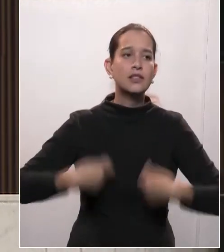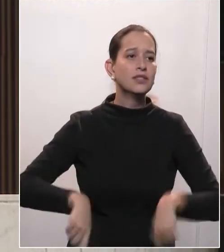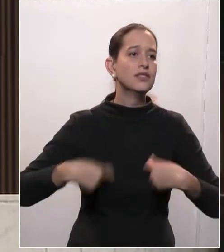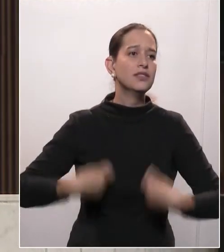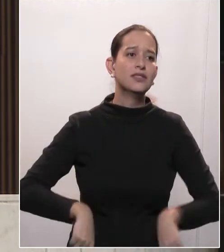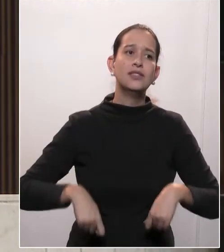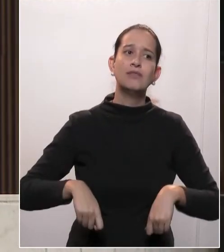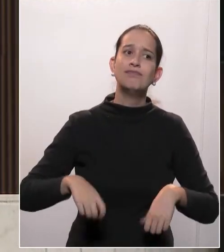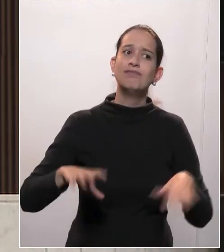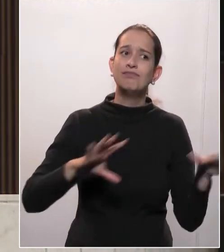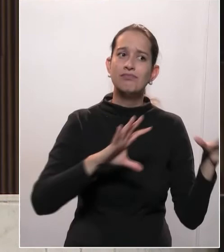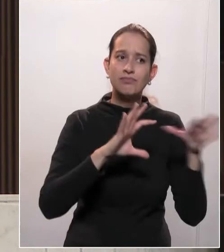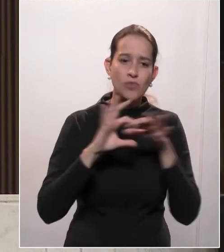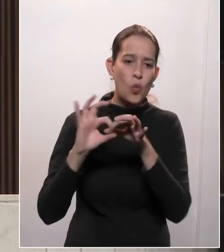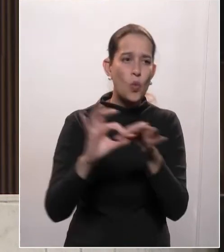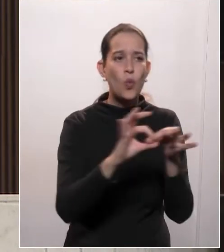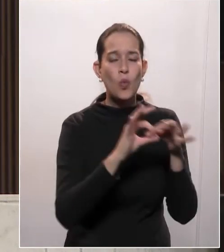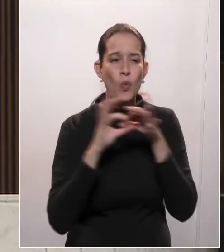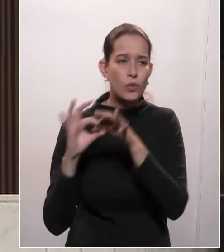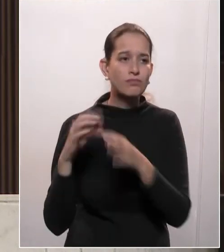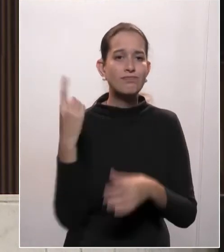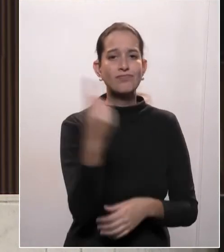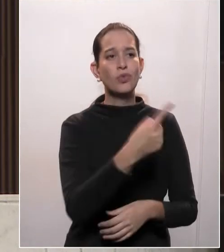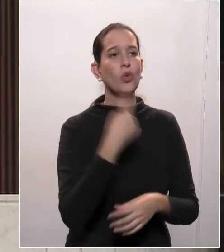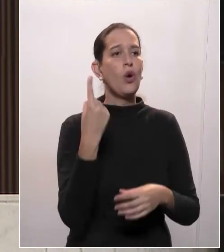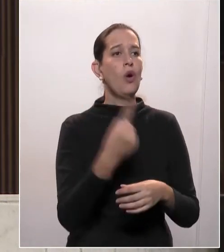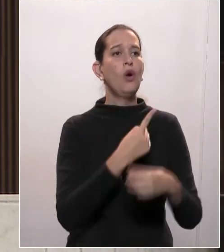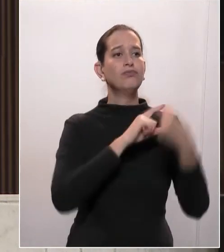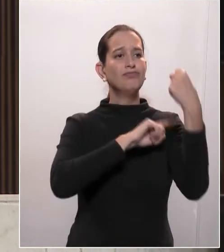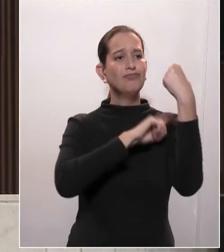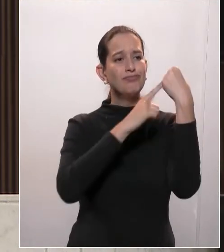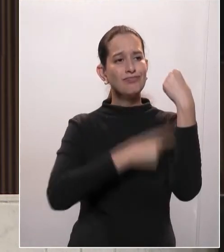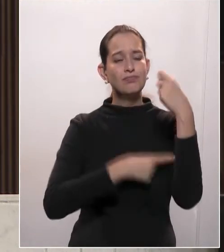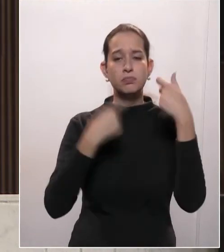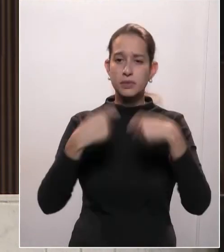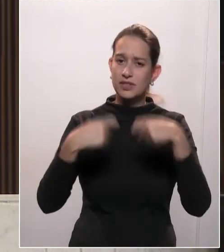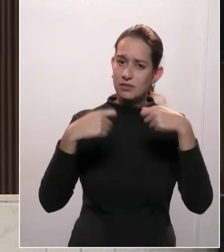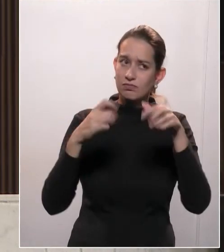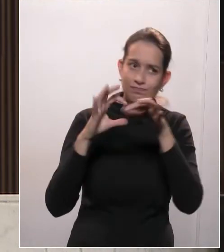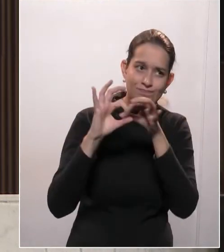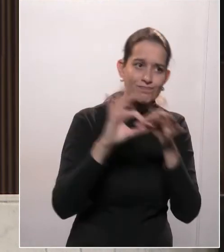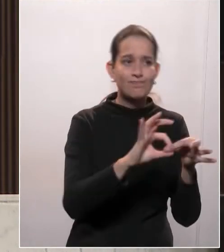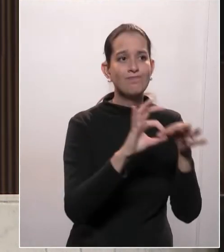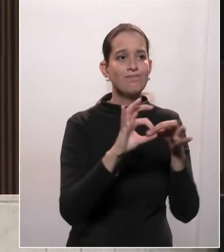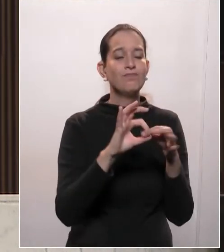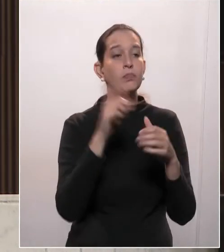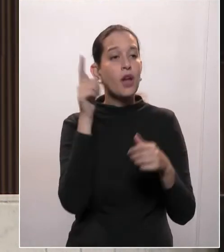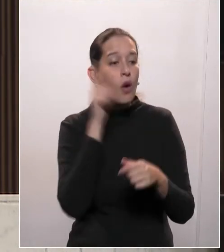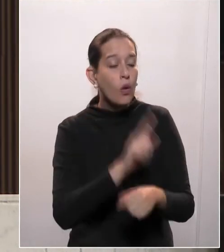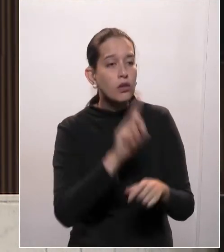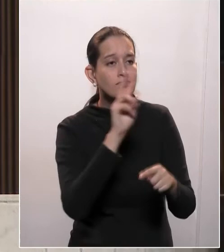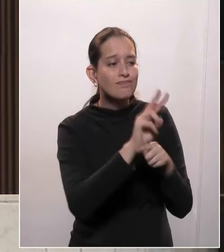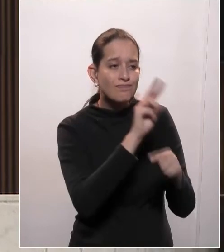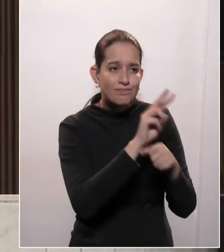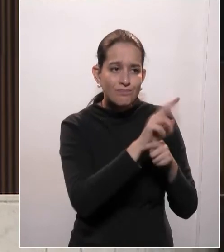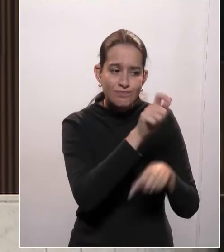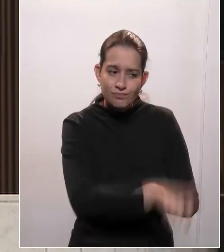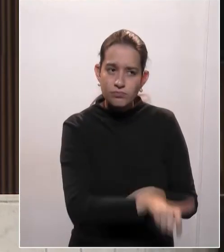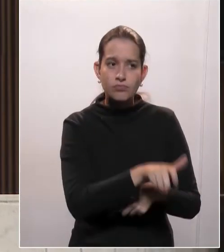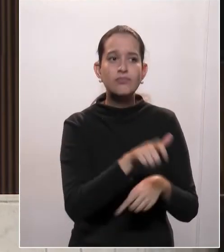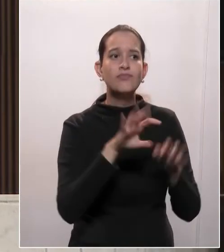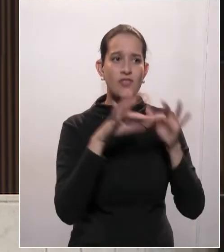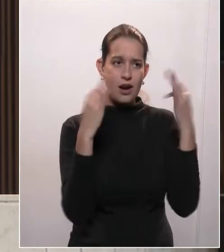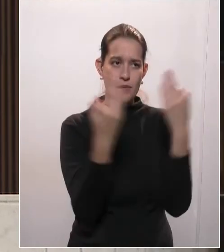unidade da nossa parte, de todas as autoridades, para dar proteção aos povos